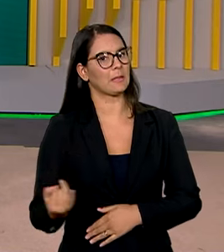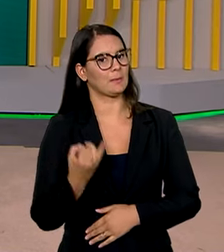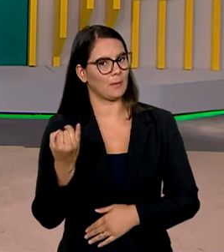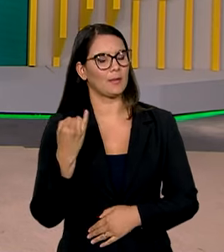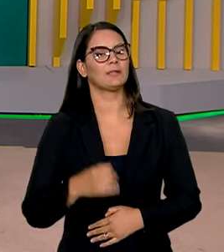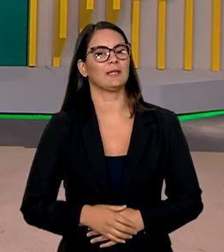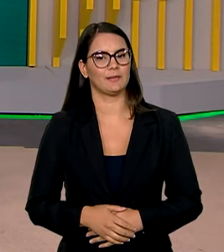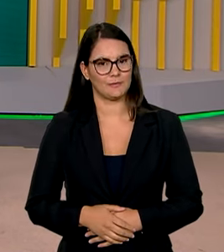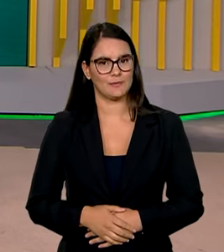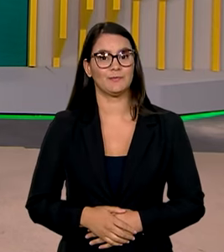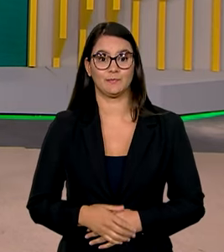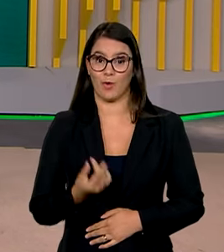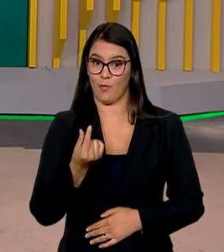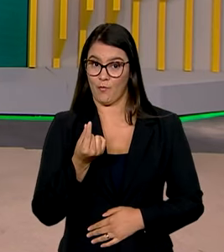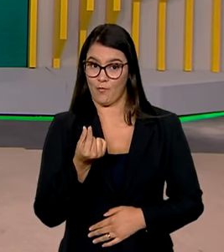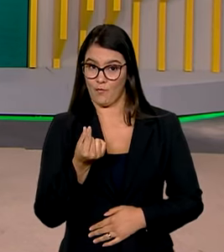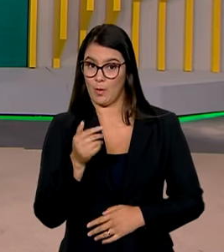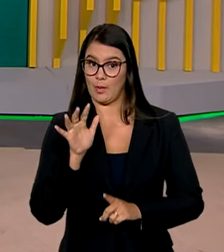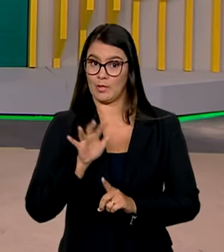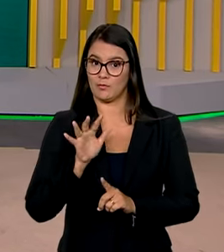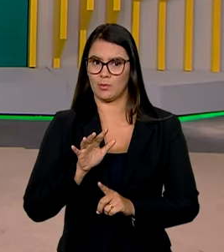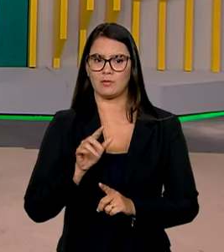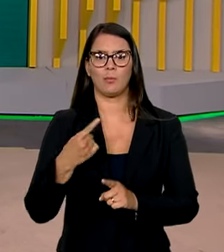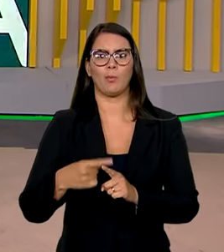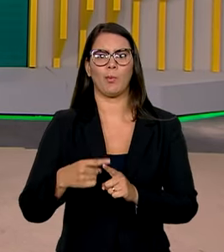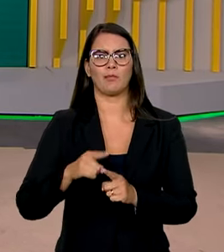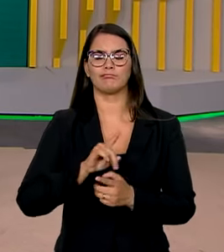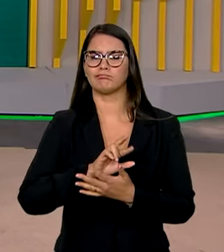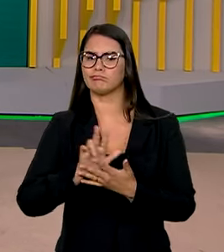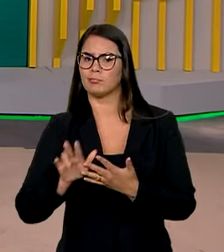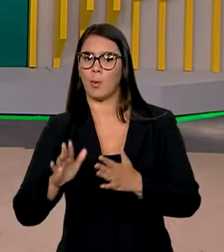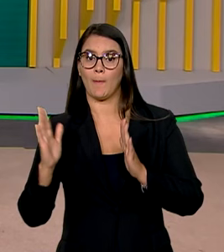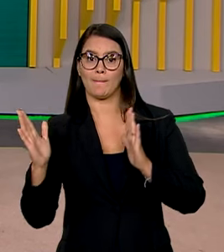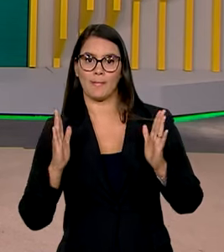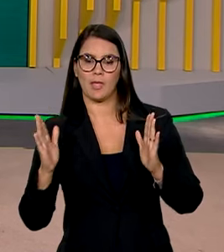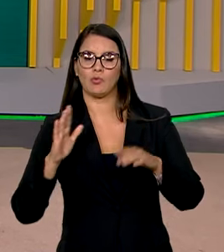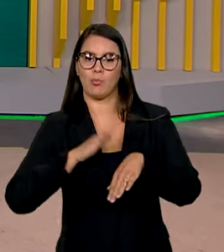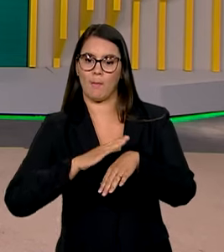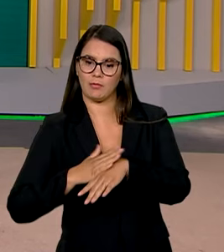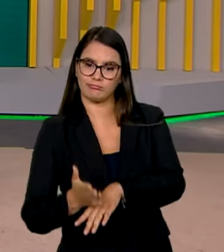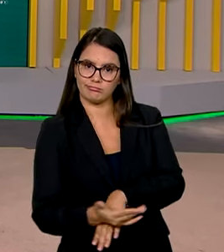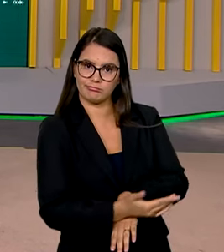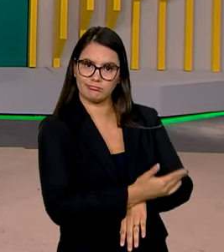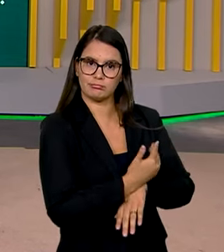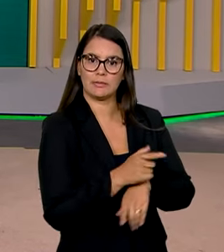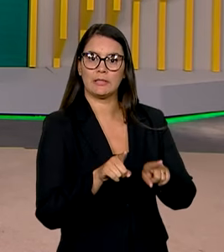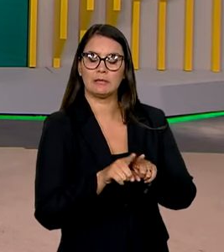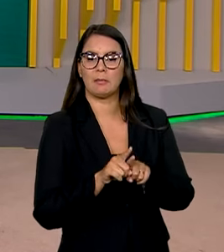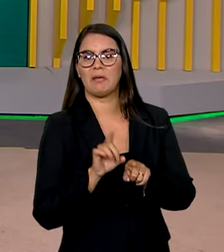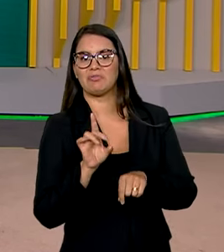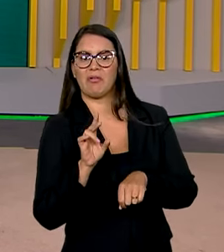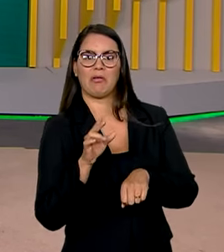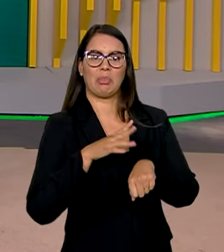Exatamente. E olha, esses valores são influenciados por motivos que vão desde o período de cada colheita e até ocorrências de pragas e